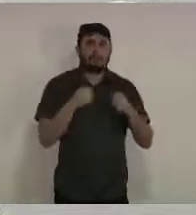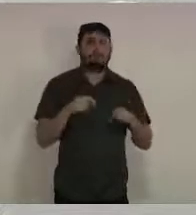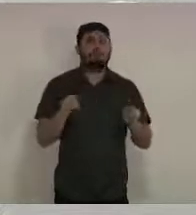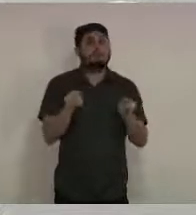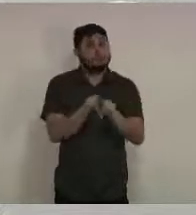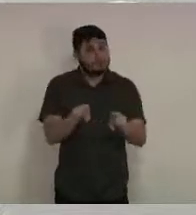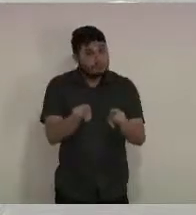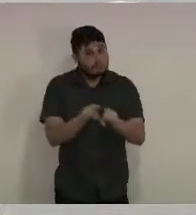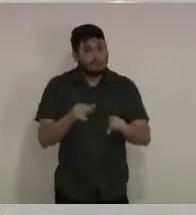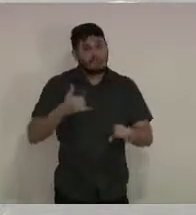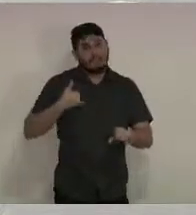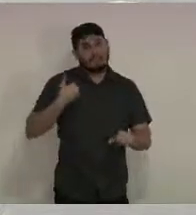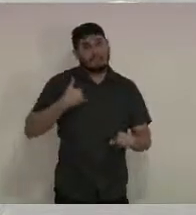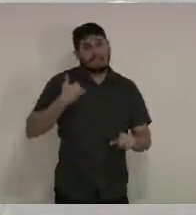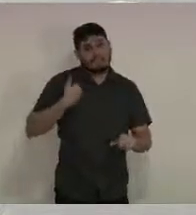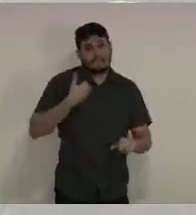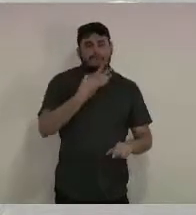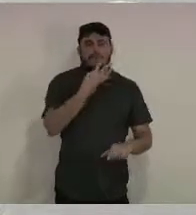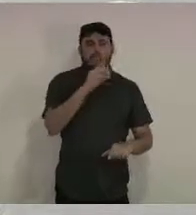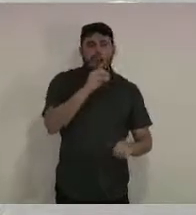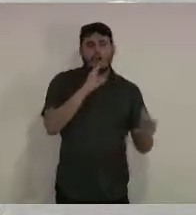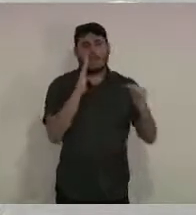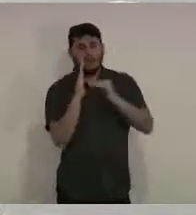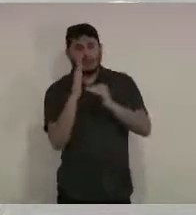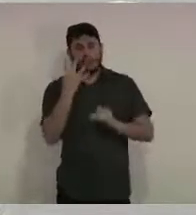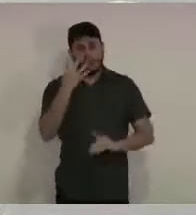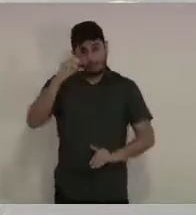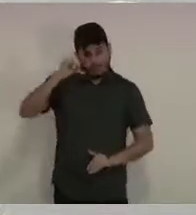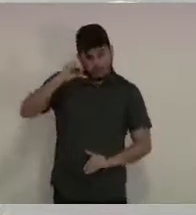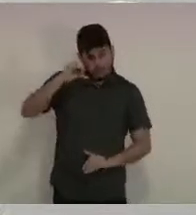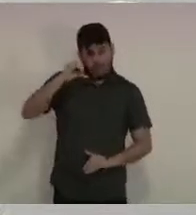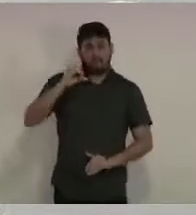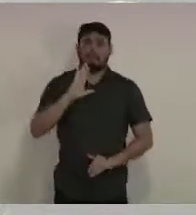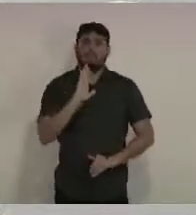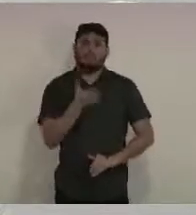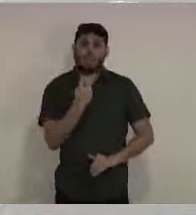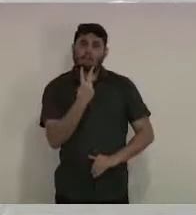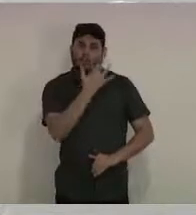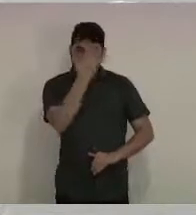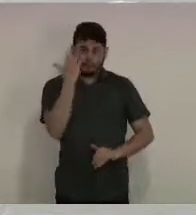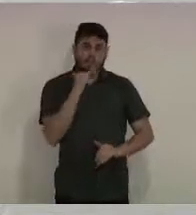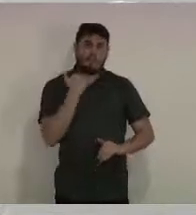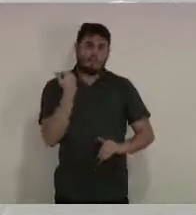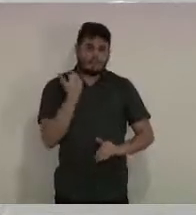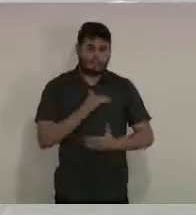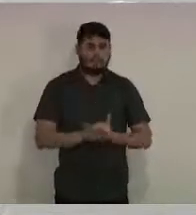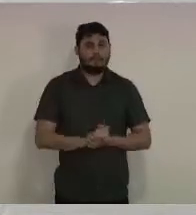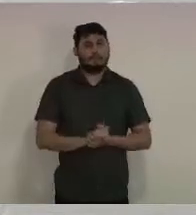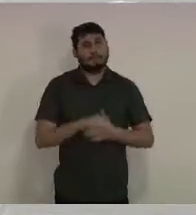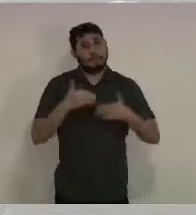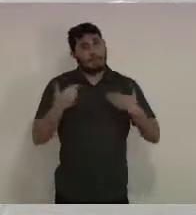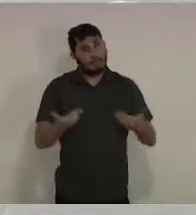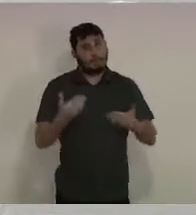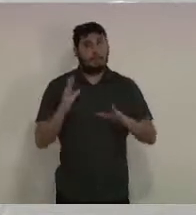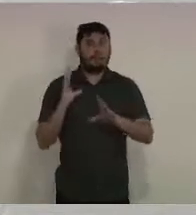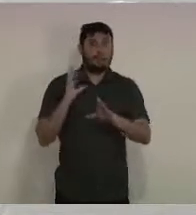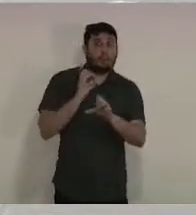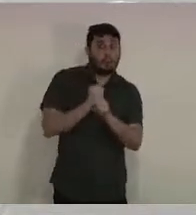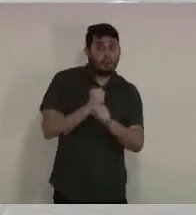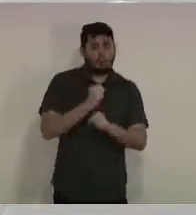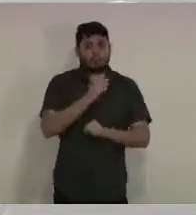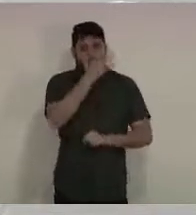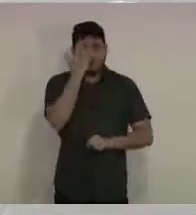a faixa etária seguinte, de 40 a 49 anos, com dois óbitos. Então, esse número de óbitos está sendo